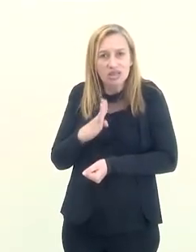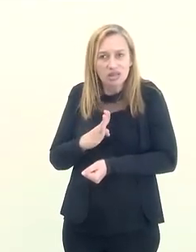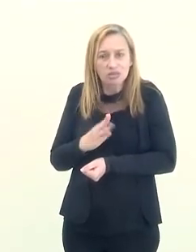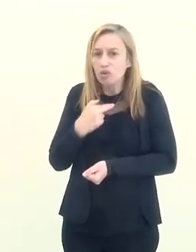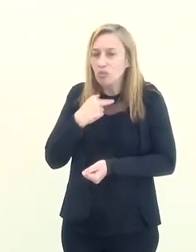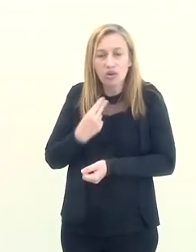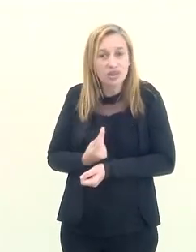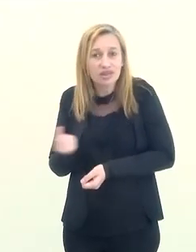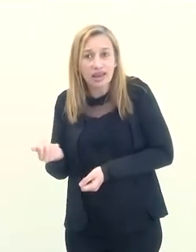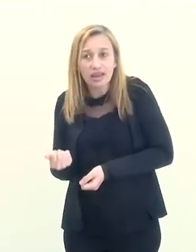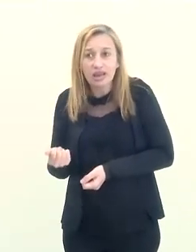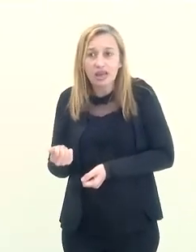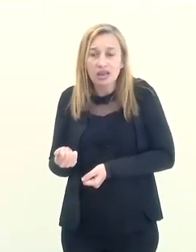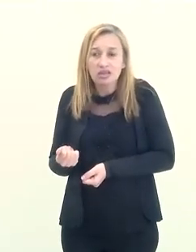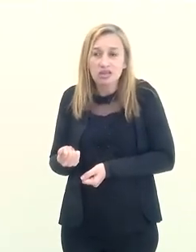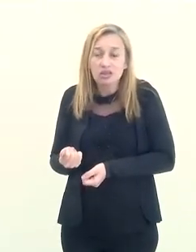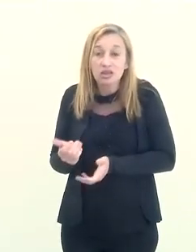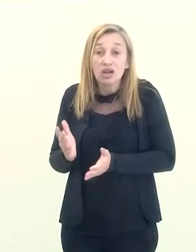presa aqui no Brasil,